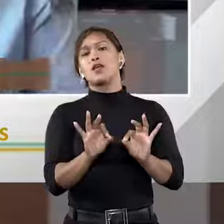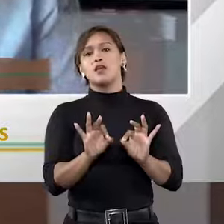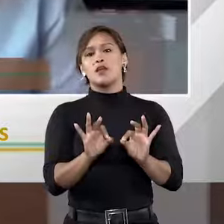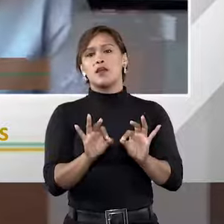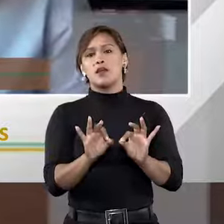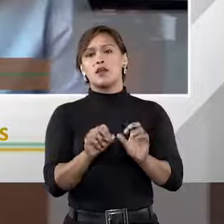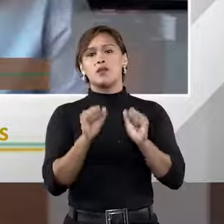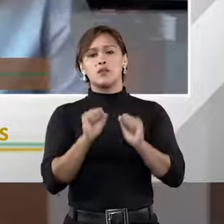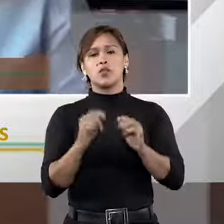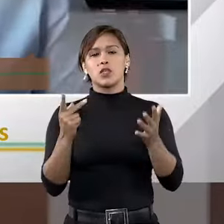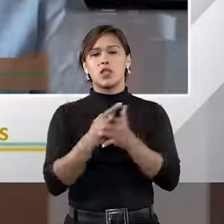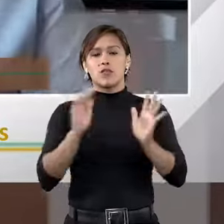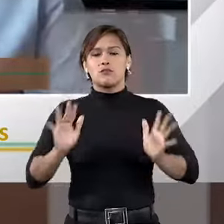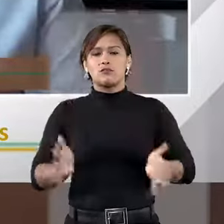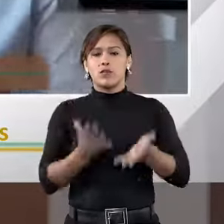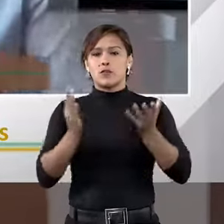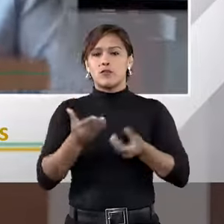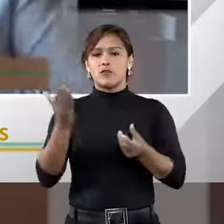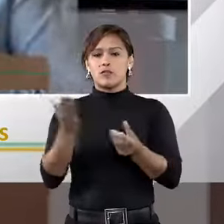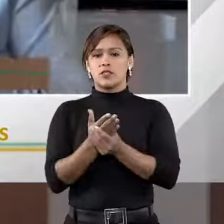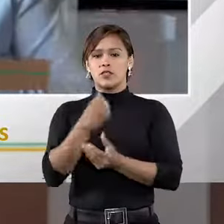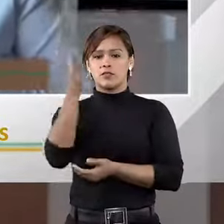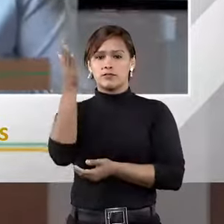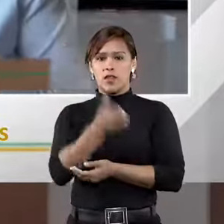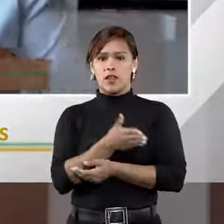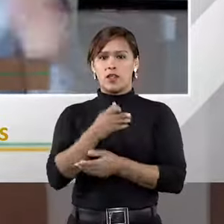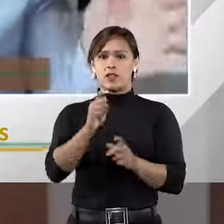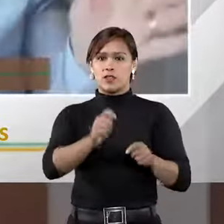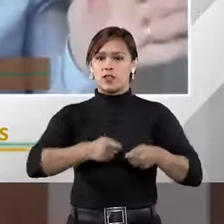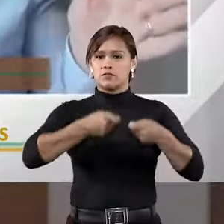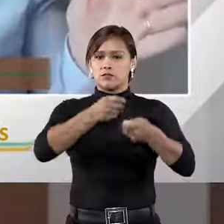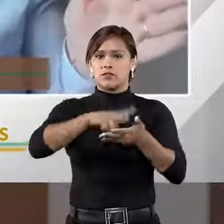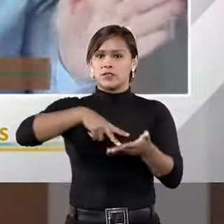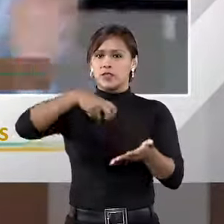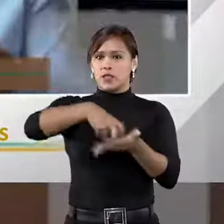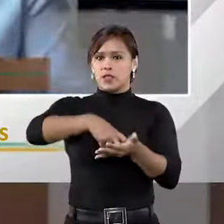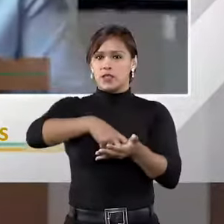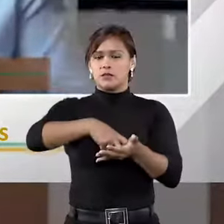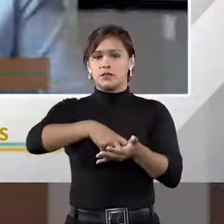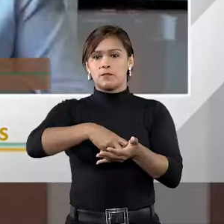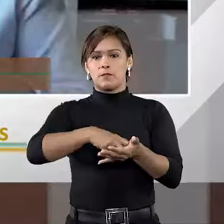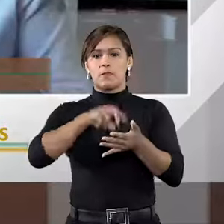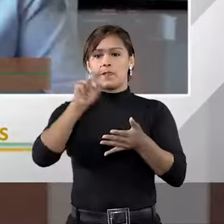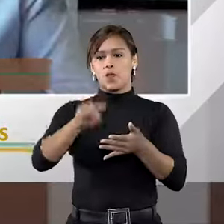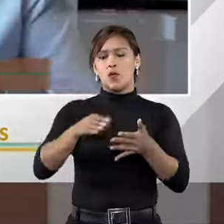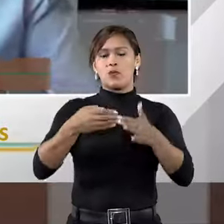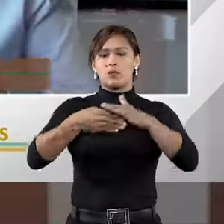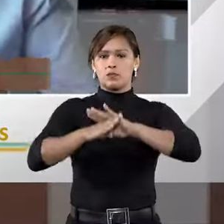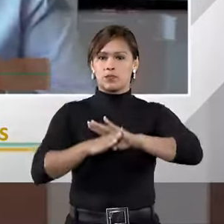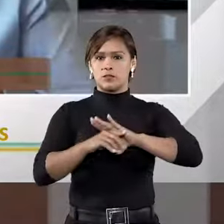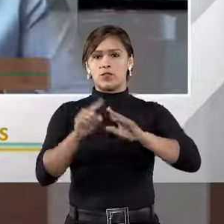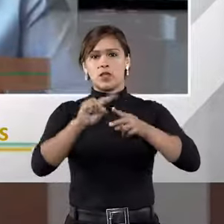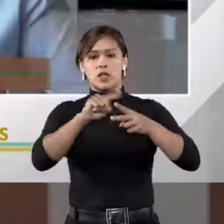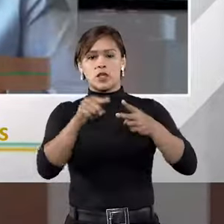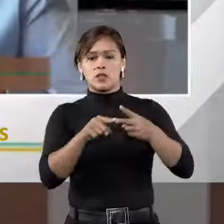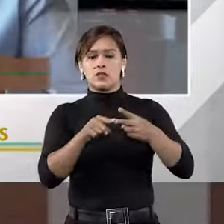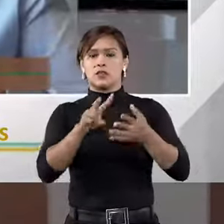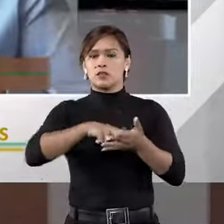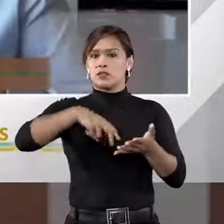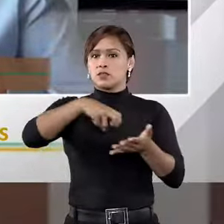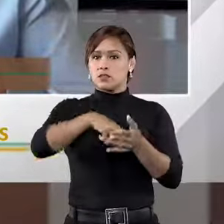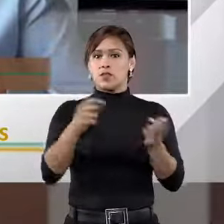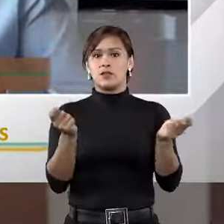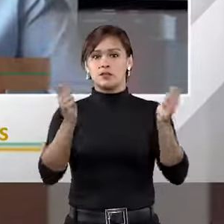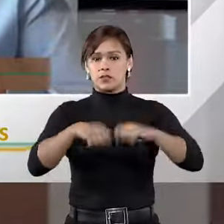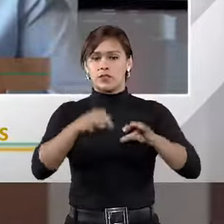a promover essa ação anulatória de sentença arbitral. Então, seja por ação anulatória, seja por impugnação ao culpente de sentença, é